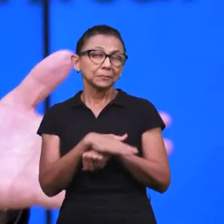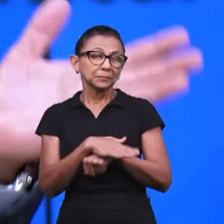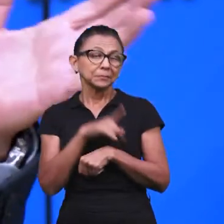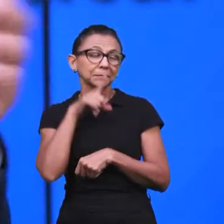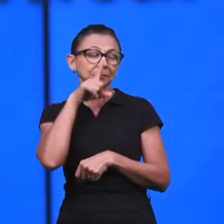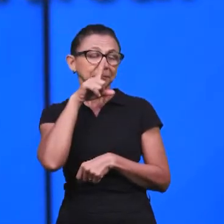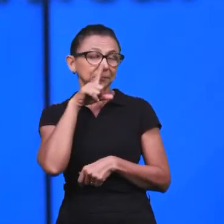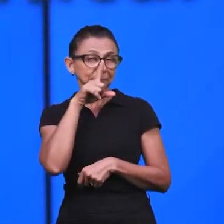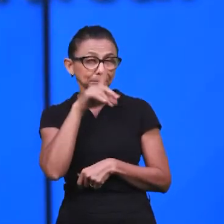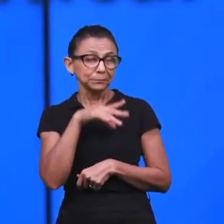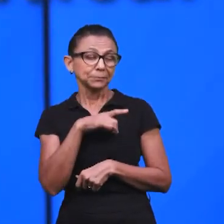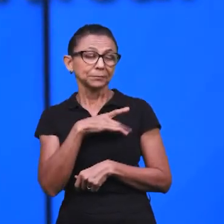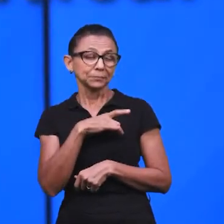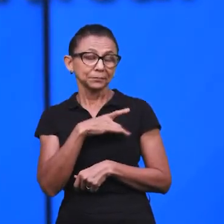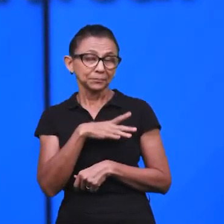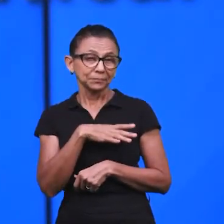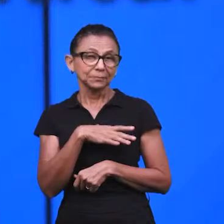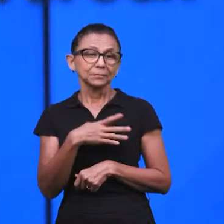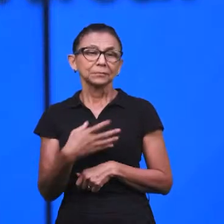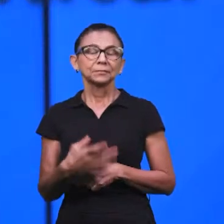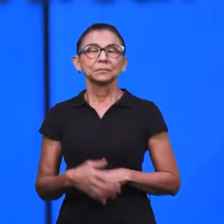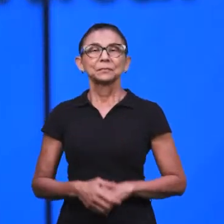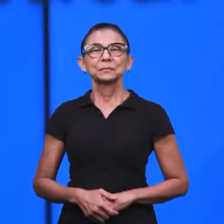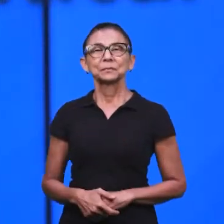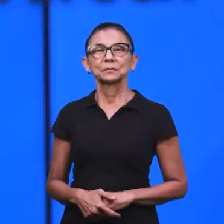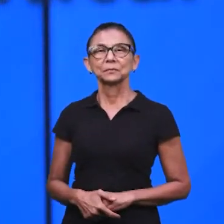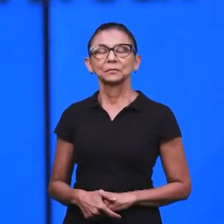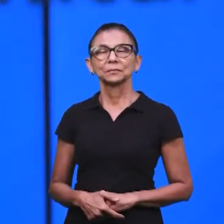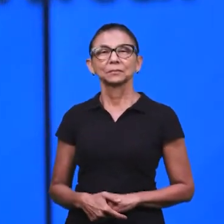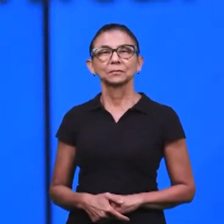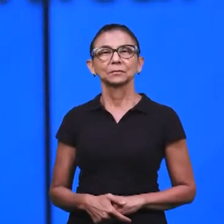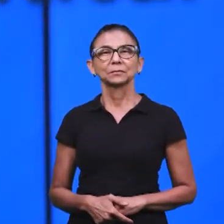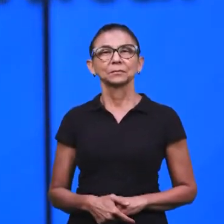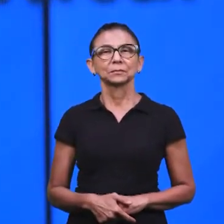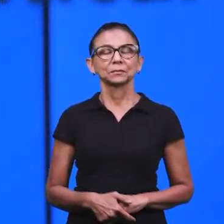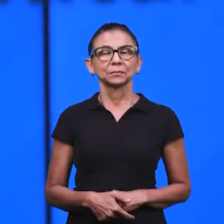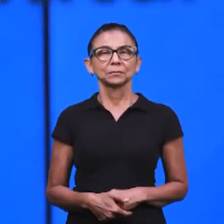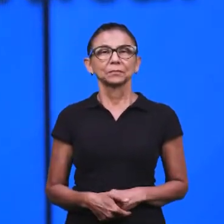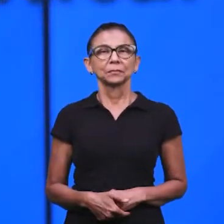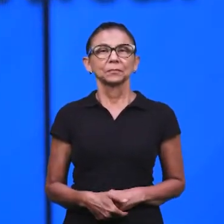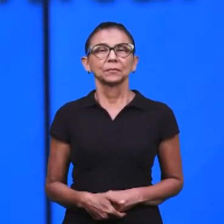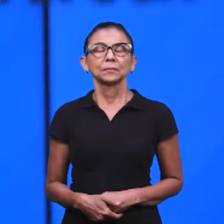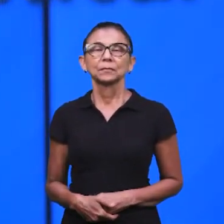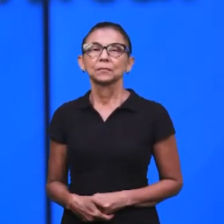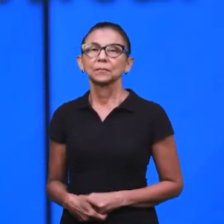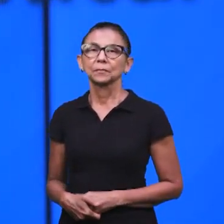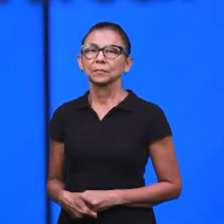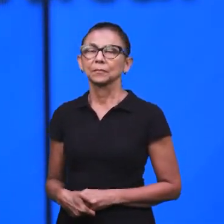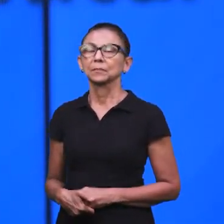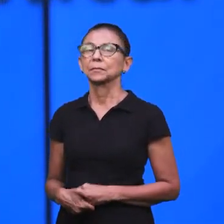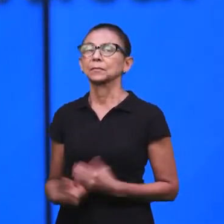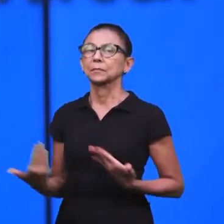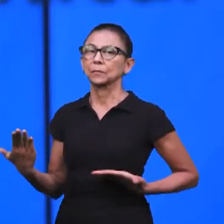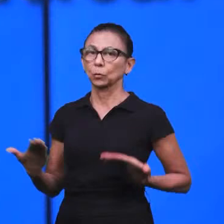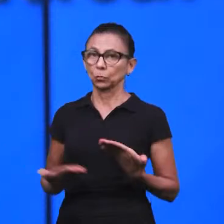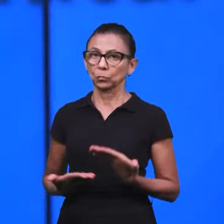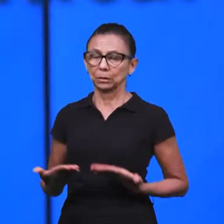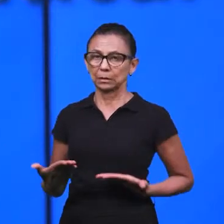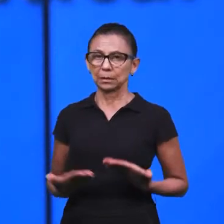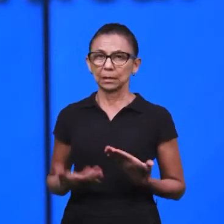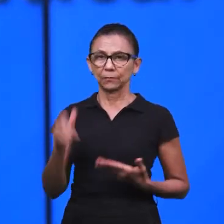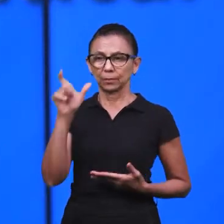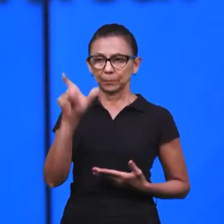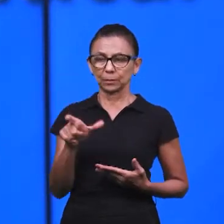dos temores noturnos. Então, na verdade, ele é uma pessoa, o servo, ele é armado